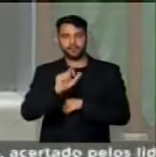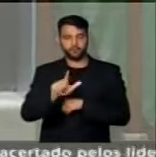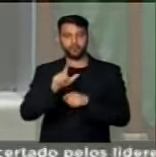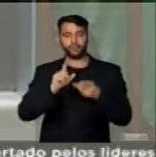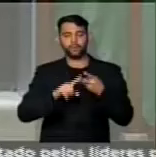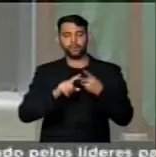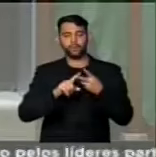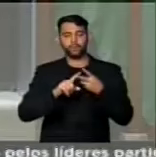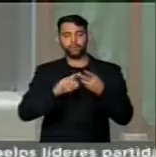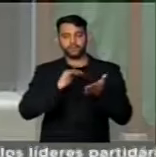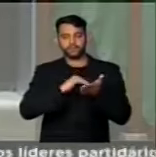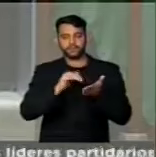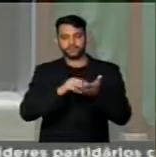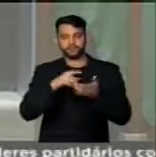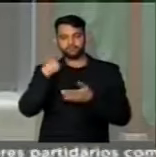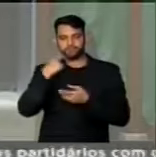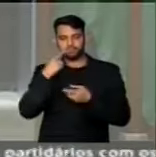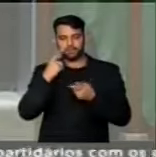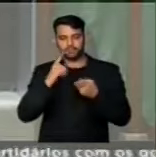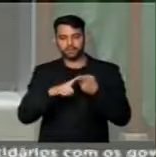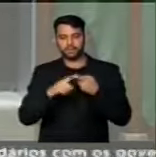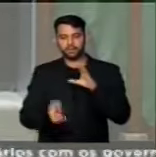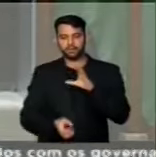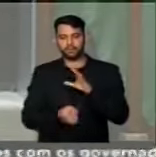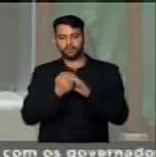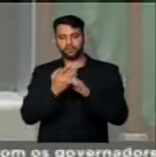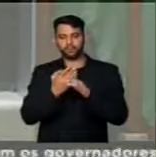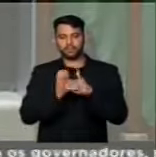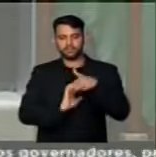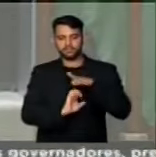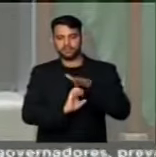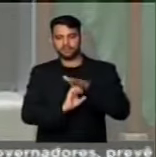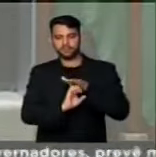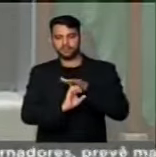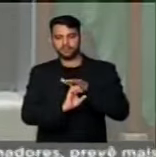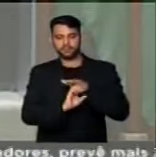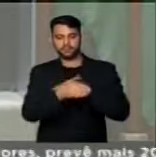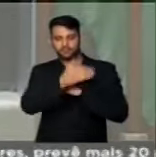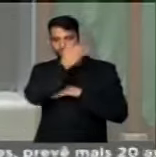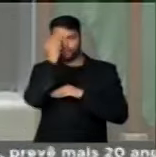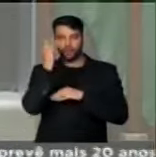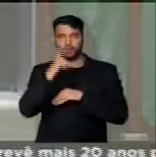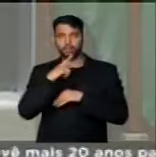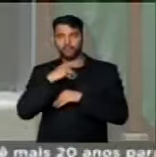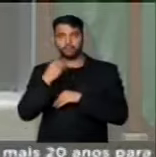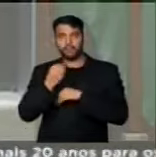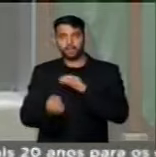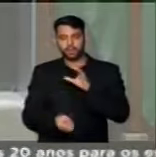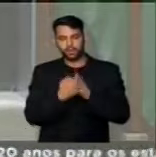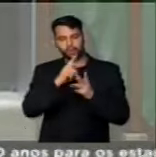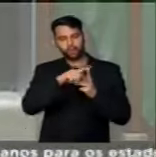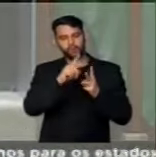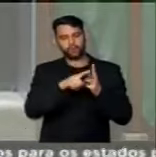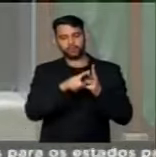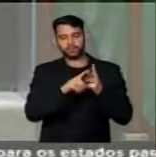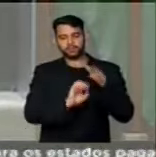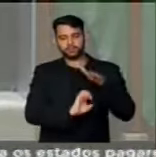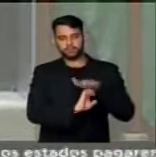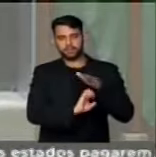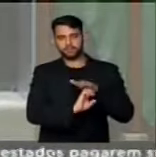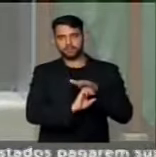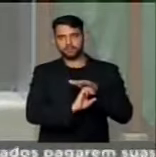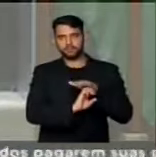O escritório de advocacia que criou uma das empresas offshore de Cunha, também criou duas offshores